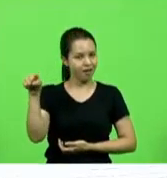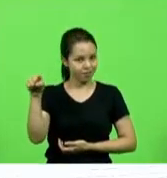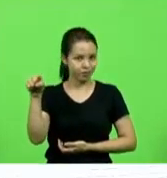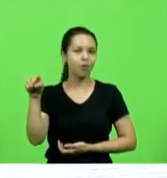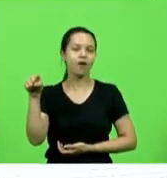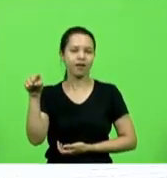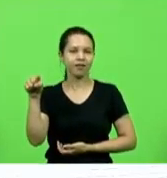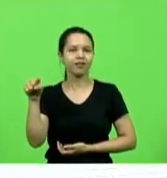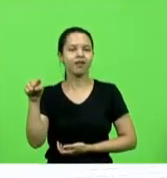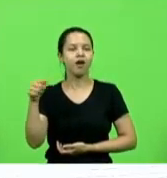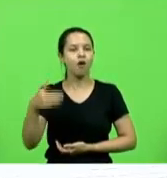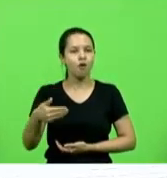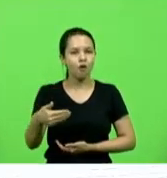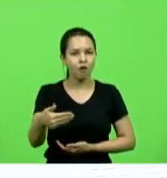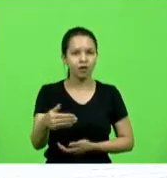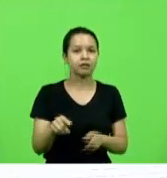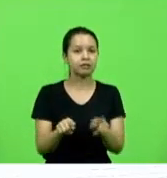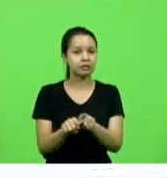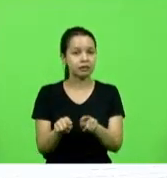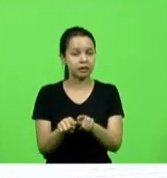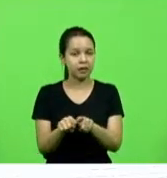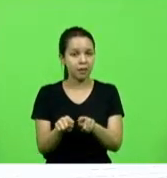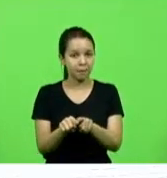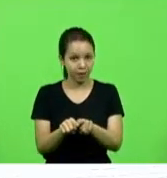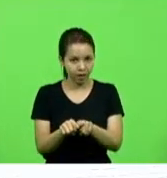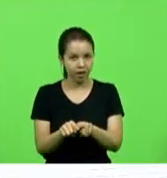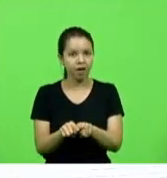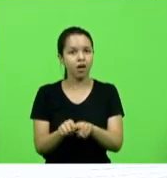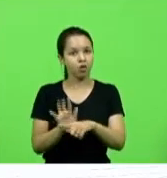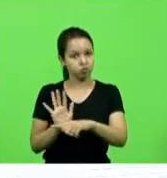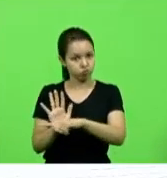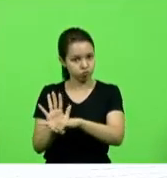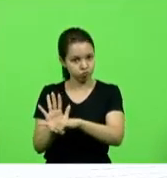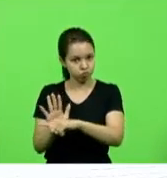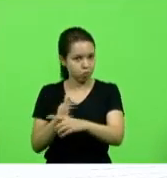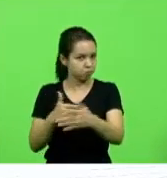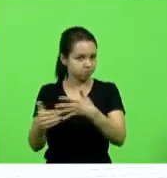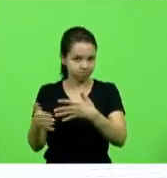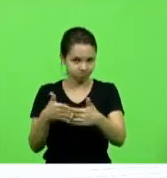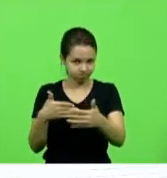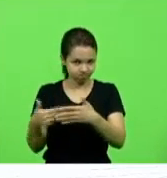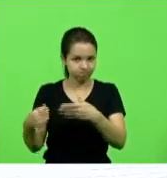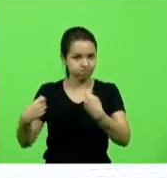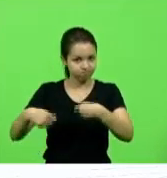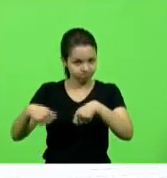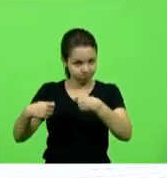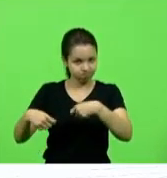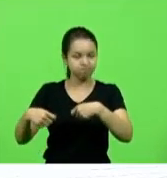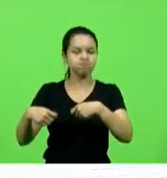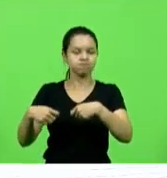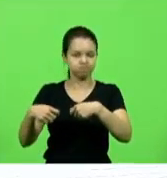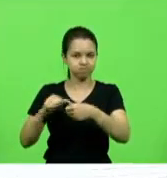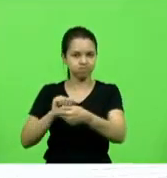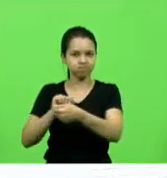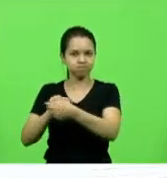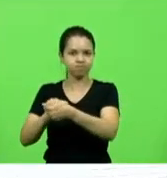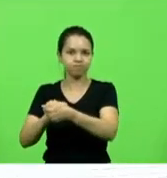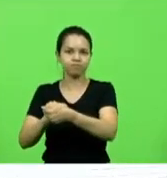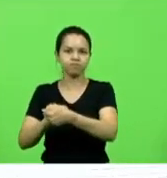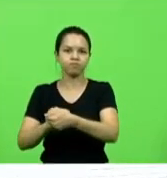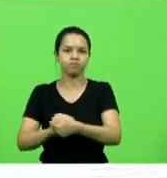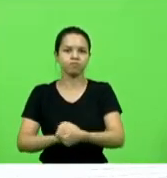aproveito para me colocar à disposição para auxiliar no que for preciso para finalizar eu quero também